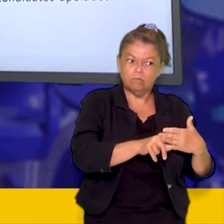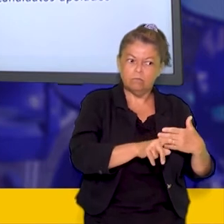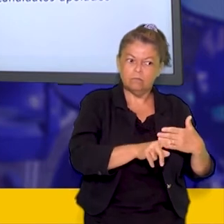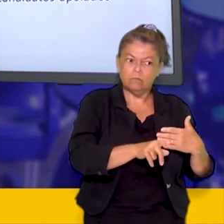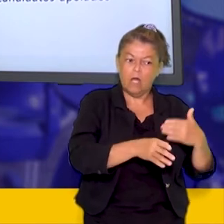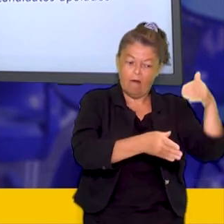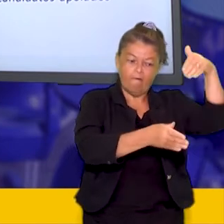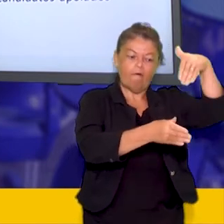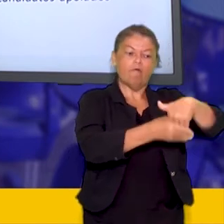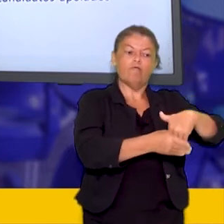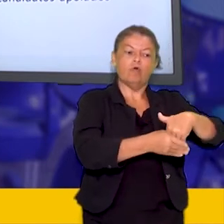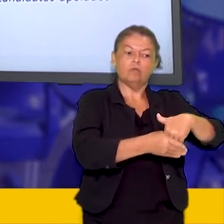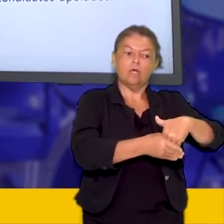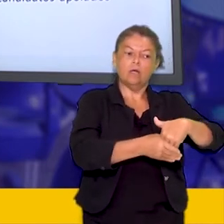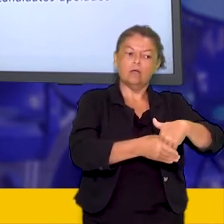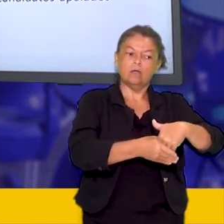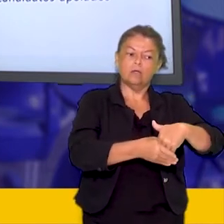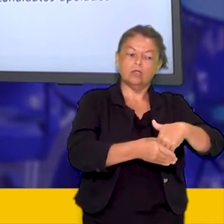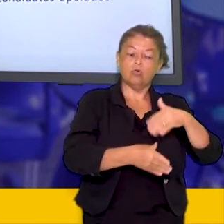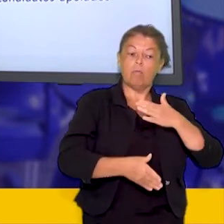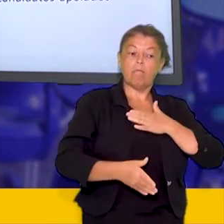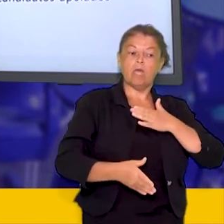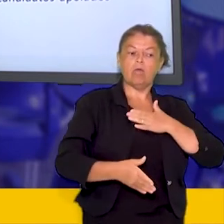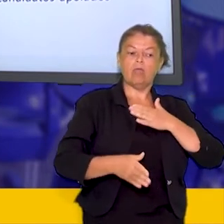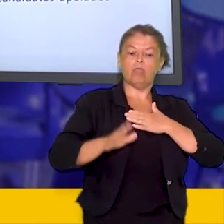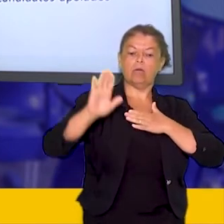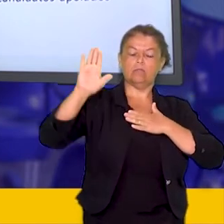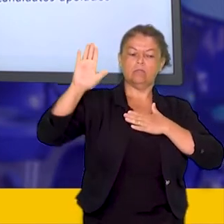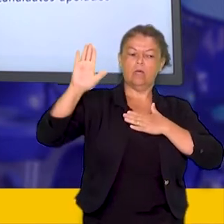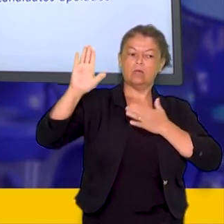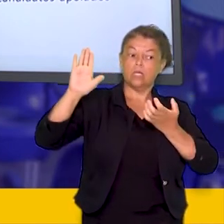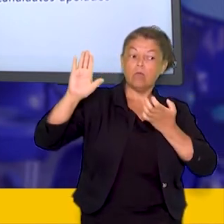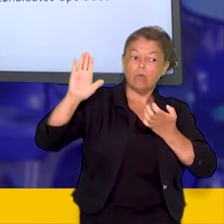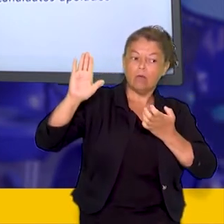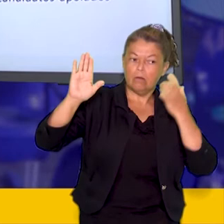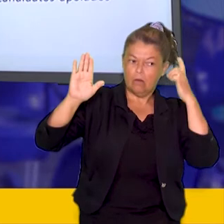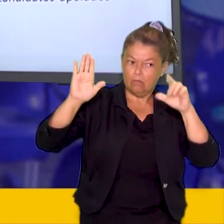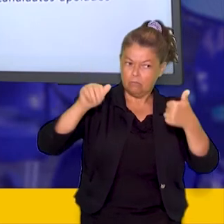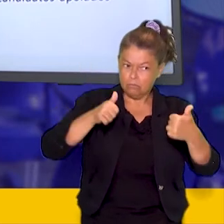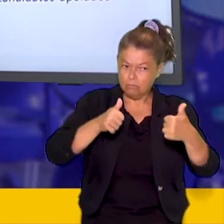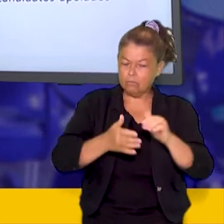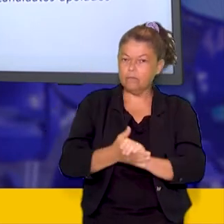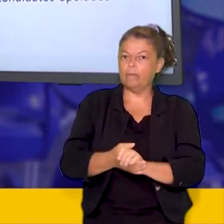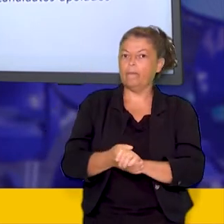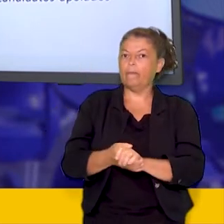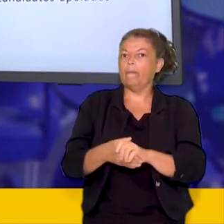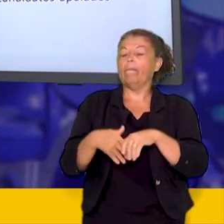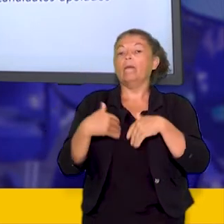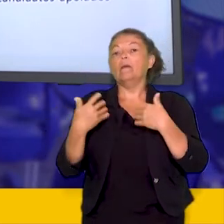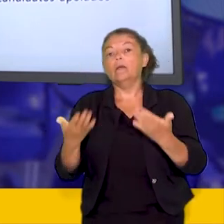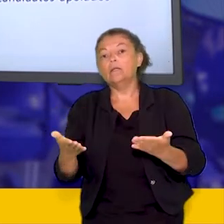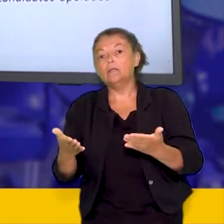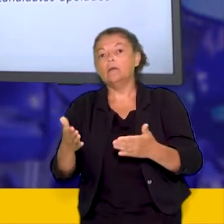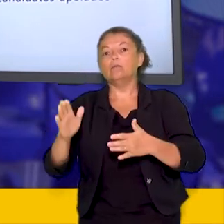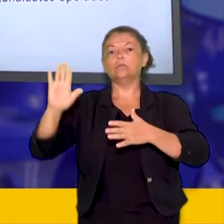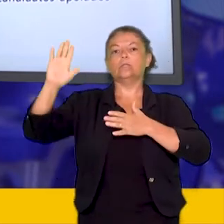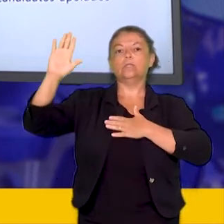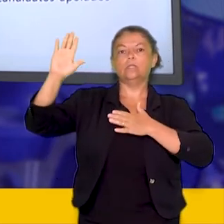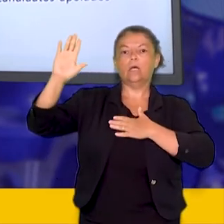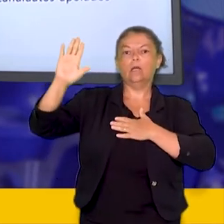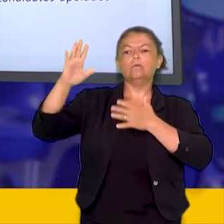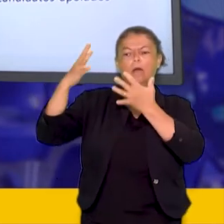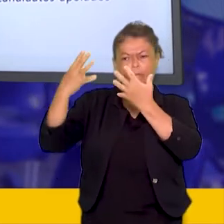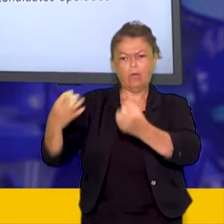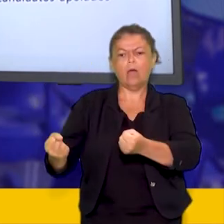o rebanho dos eleitores. Com uma prática assim, obviamente que os candidatos apoiados pelos